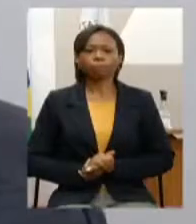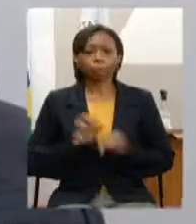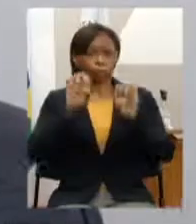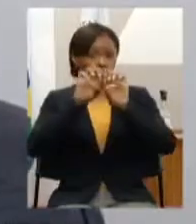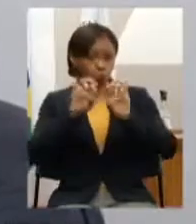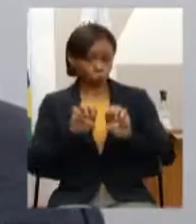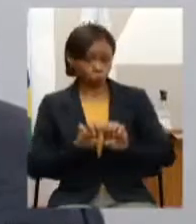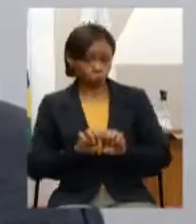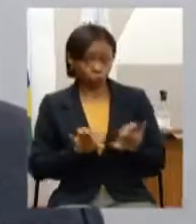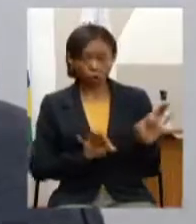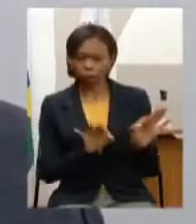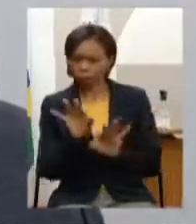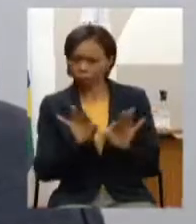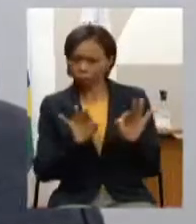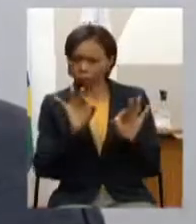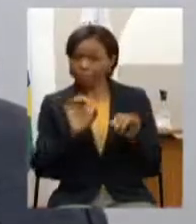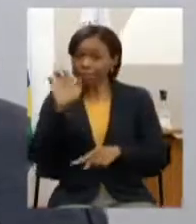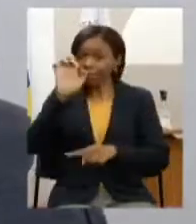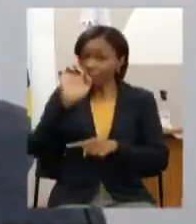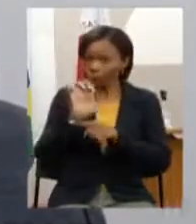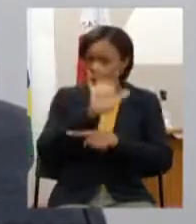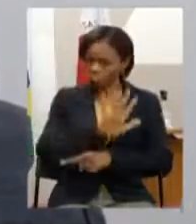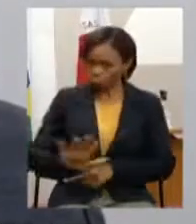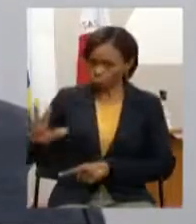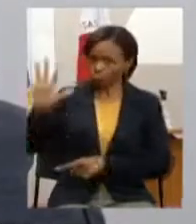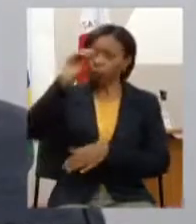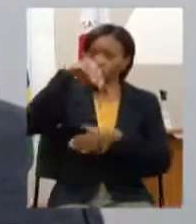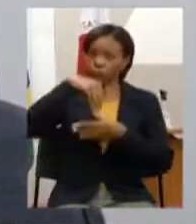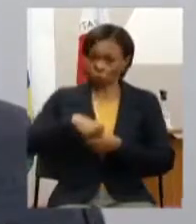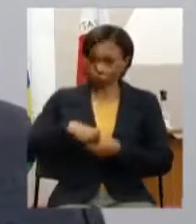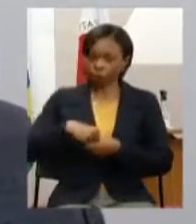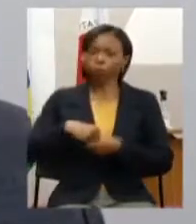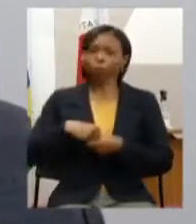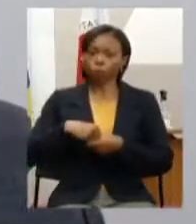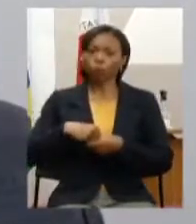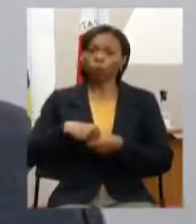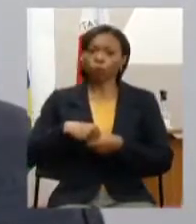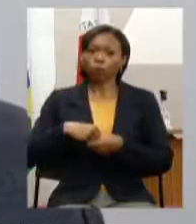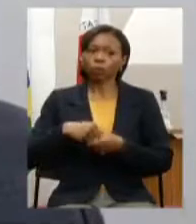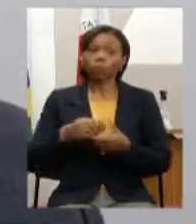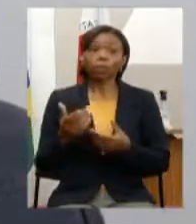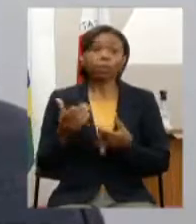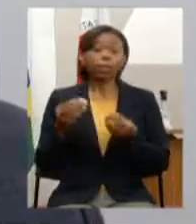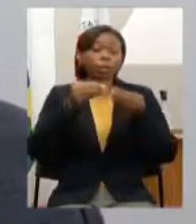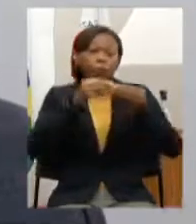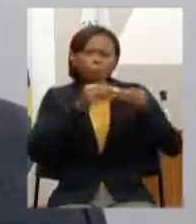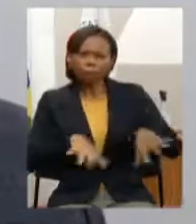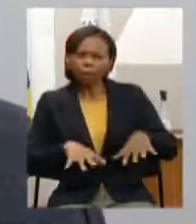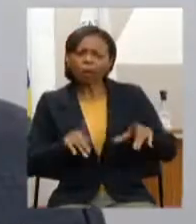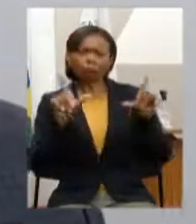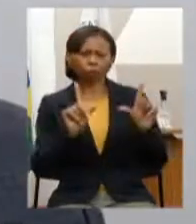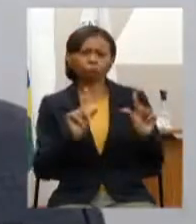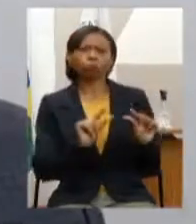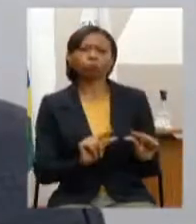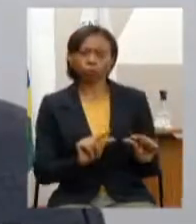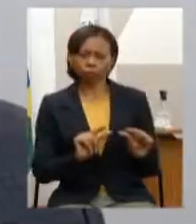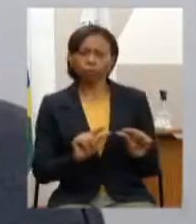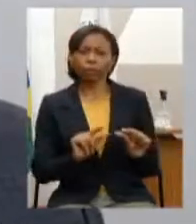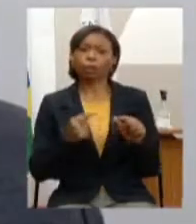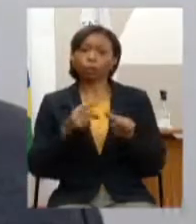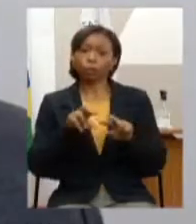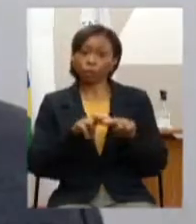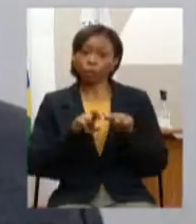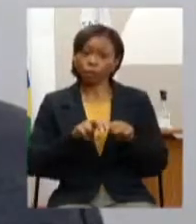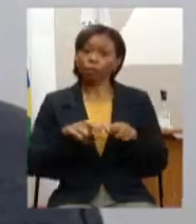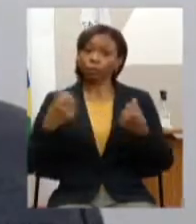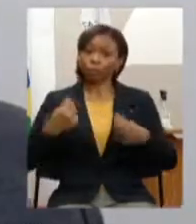planejada em nível estadual para otimizar a cobertura e diminuir os impactos decorrentes tendo em vista a necessidade de se